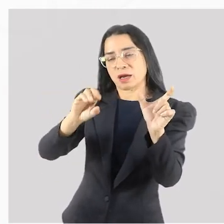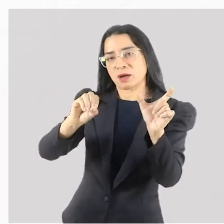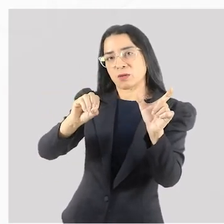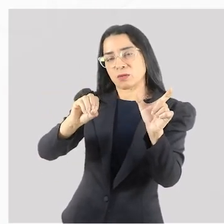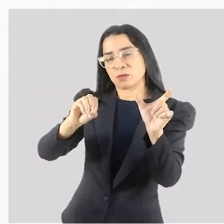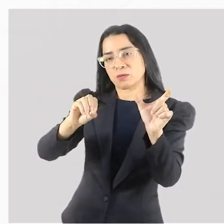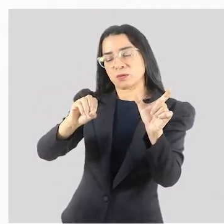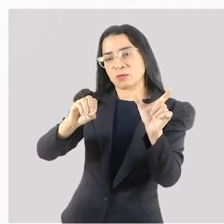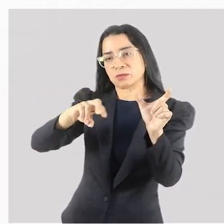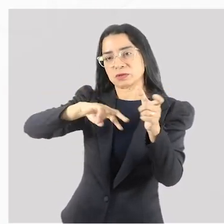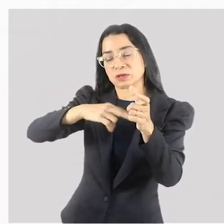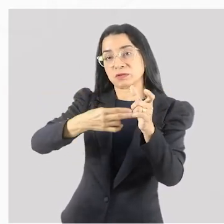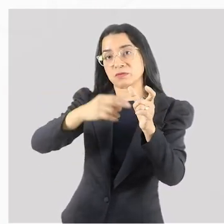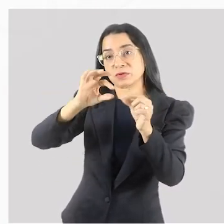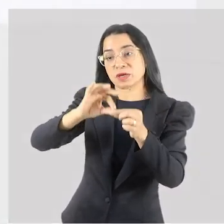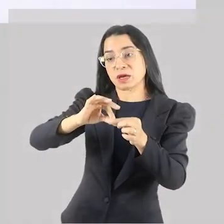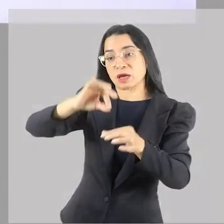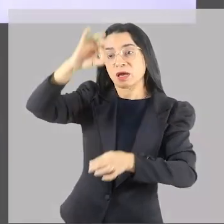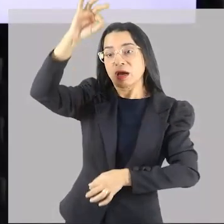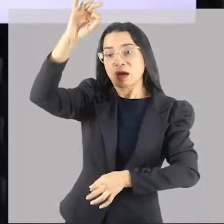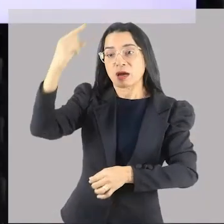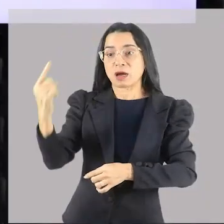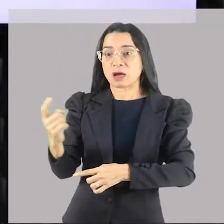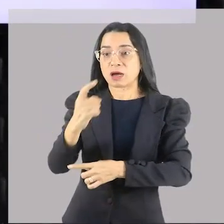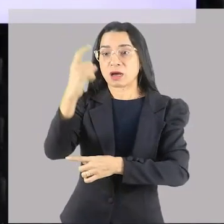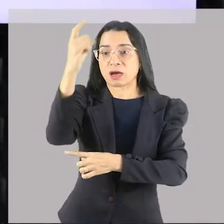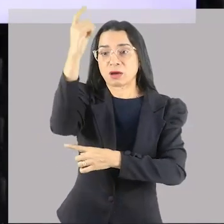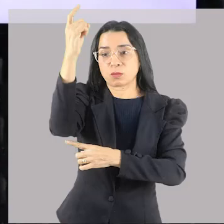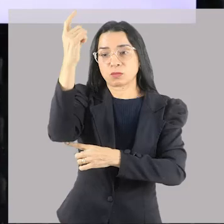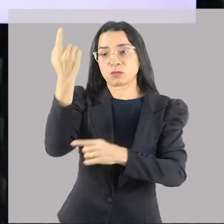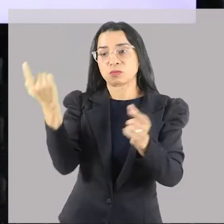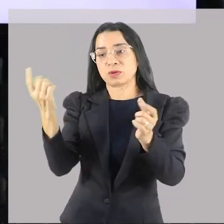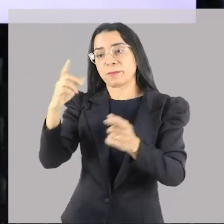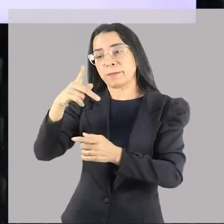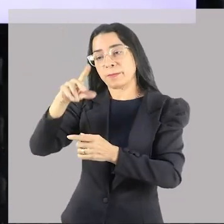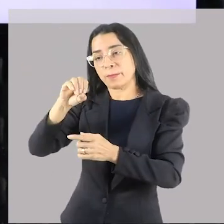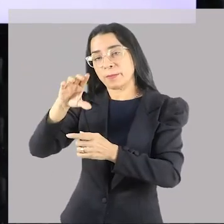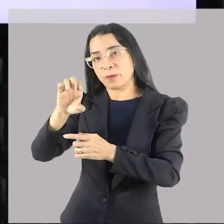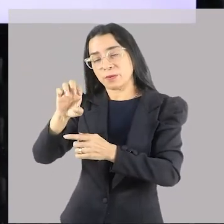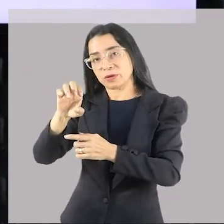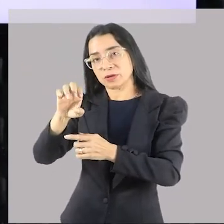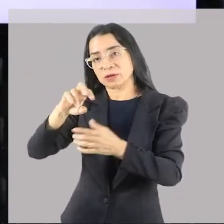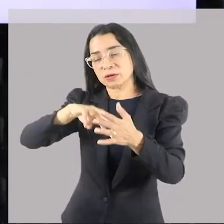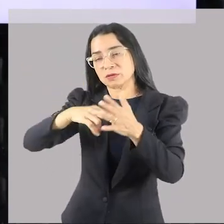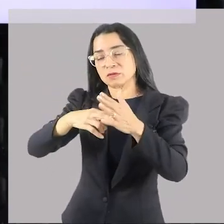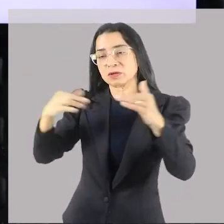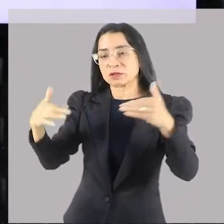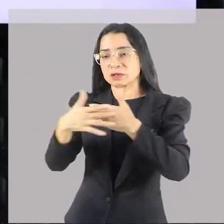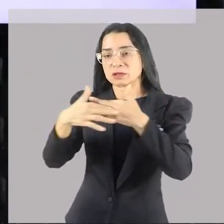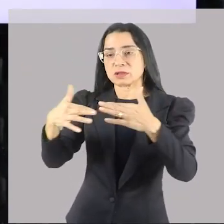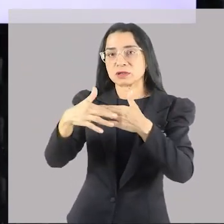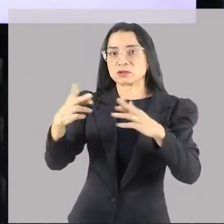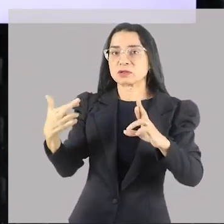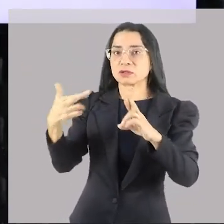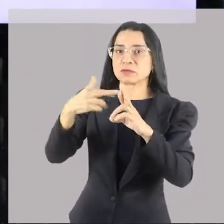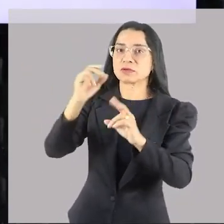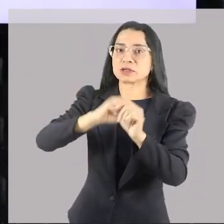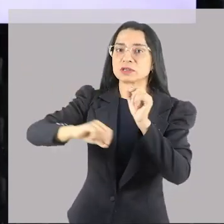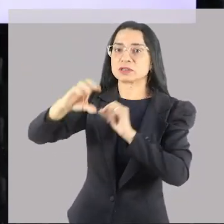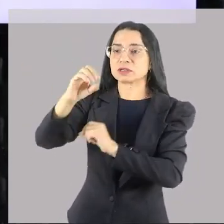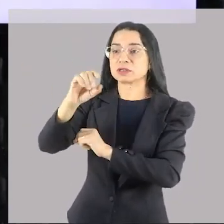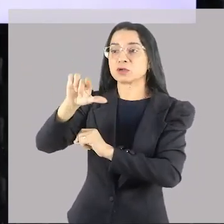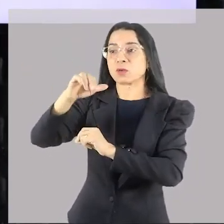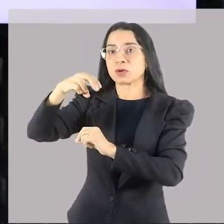poli significa cidade, cidade alta. Nesse caso seria uma referência ao Olimpo, de onde os deuses